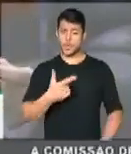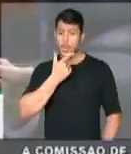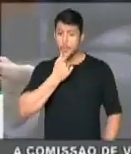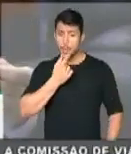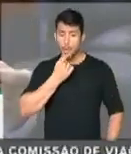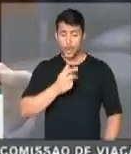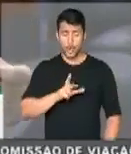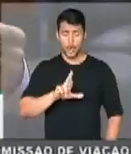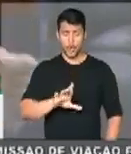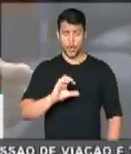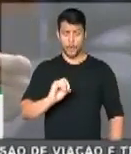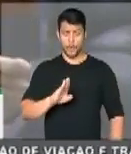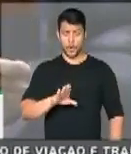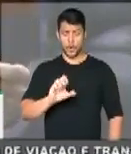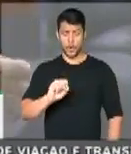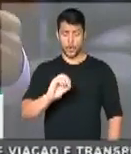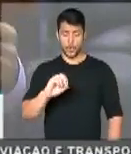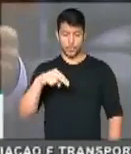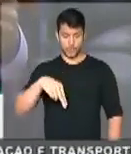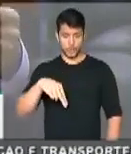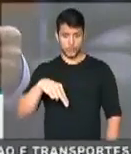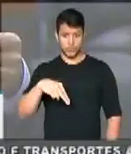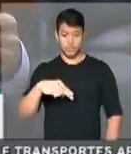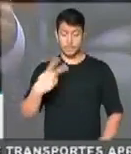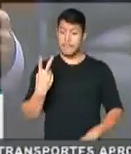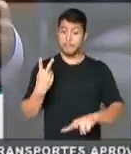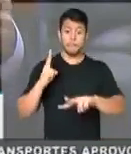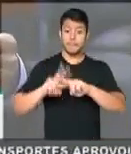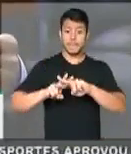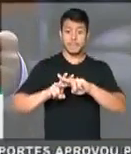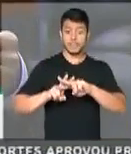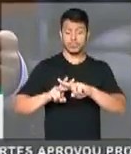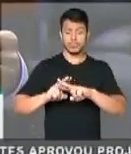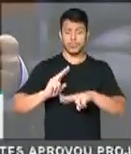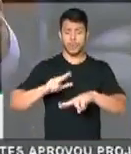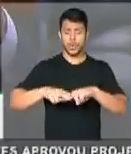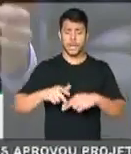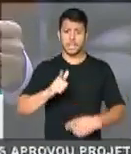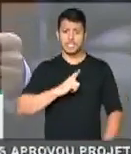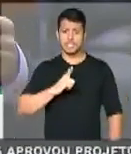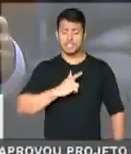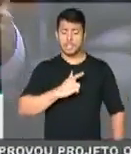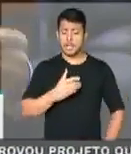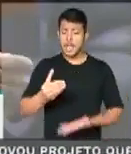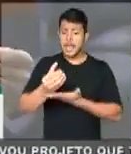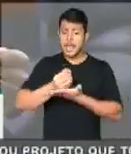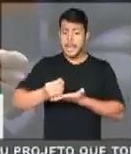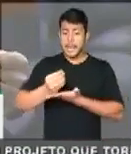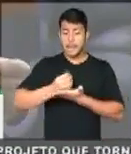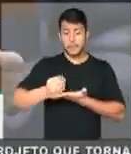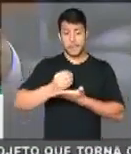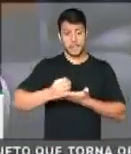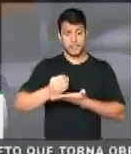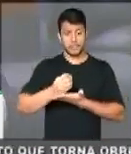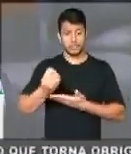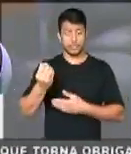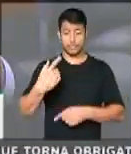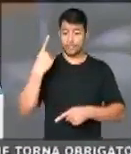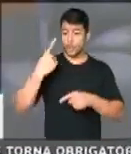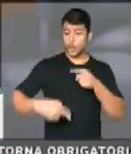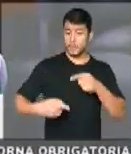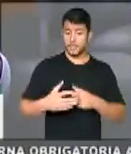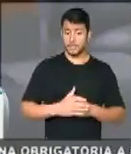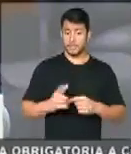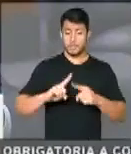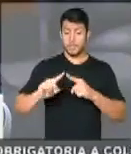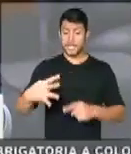está preso na Rússia, porque estava com medicamento ilegal na Rússia, sem qualquer conhecimento do que tinha dentro da